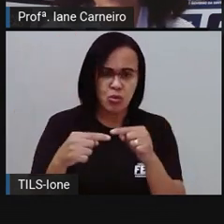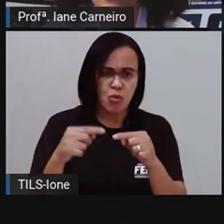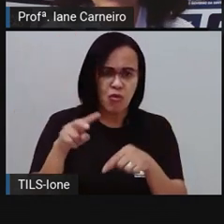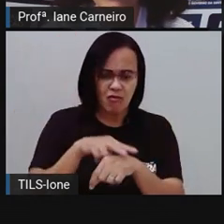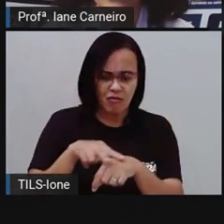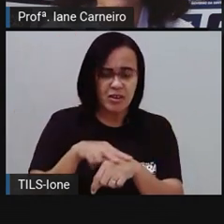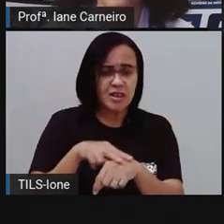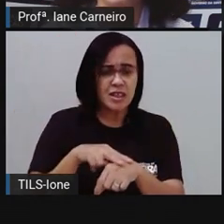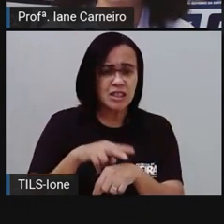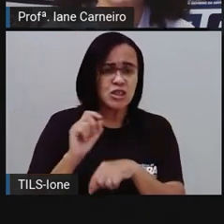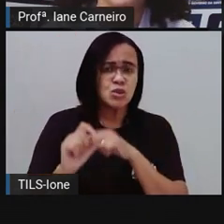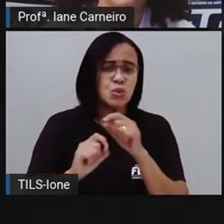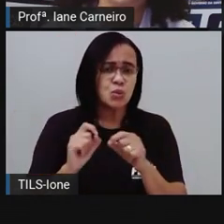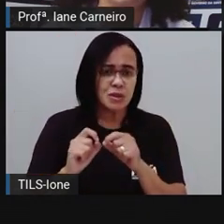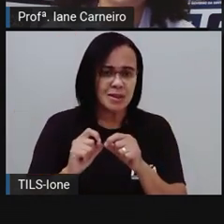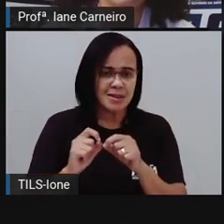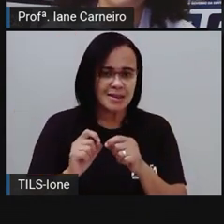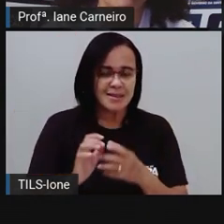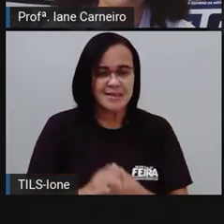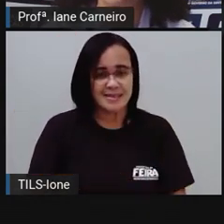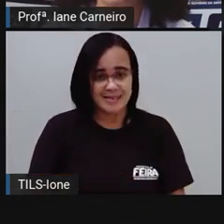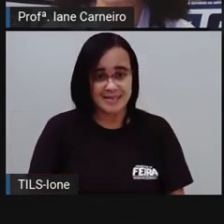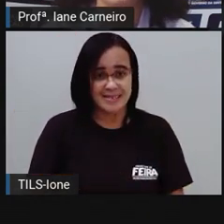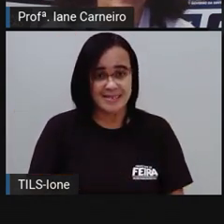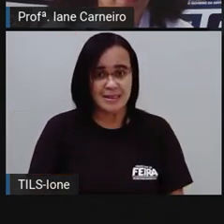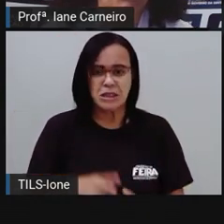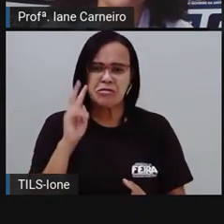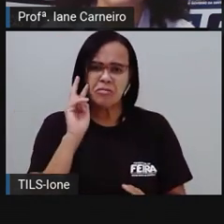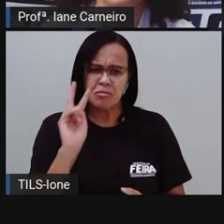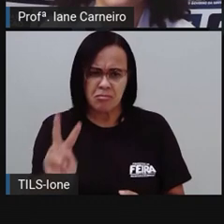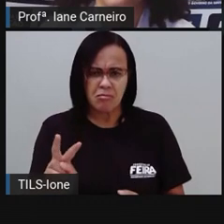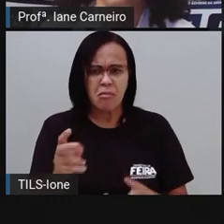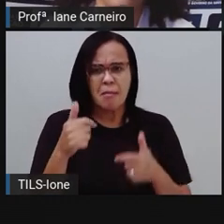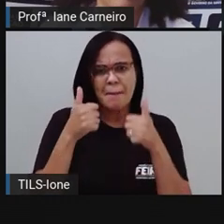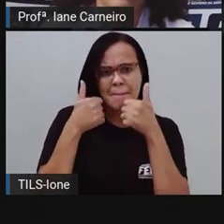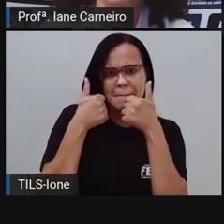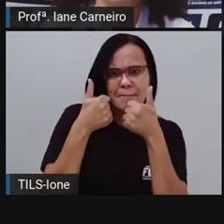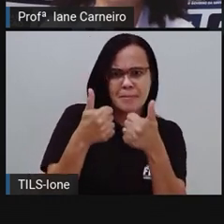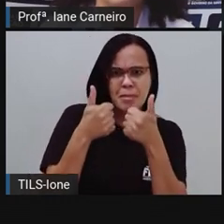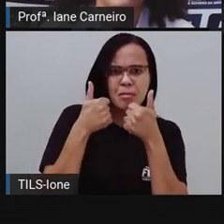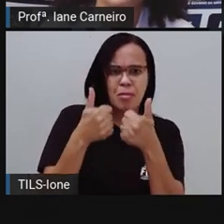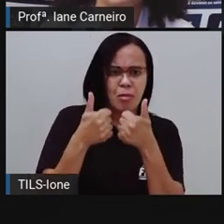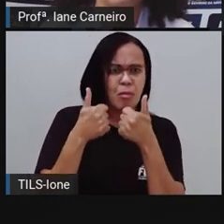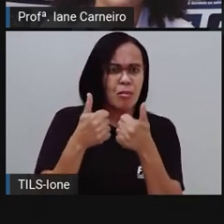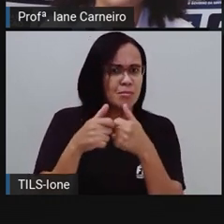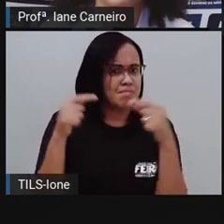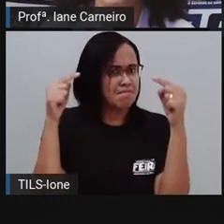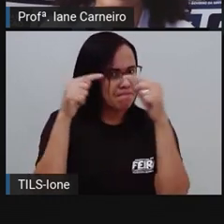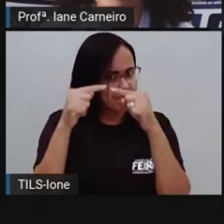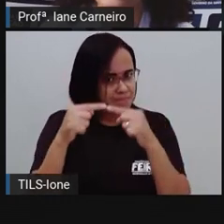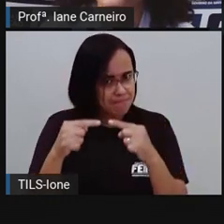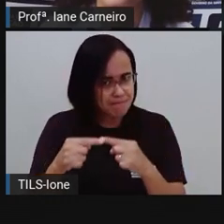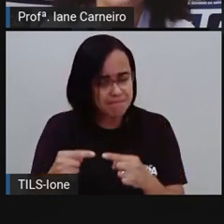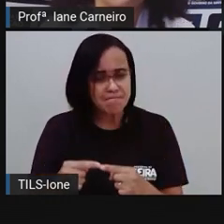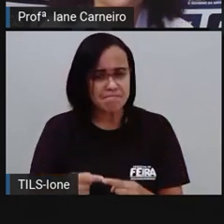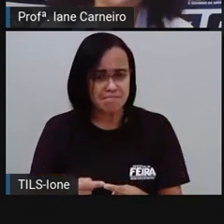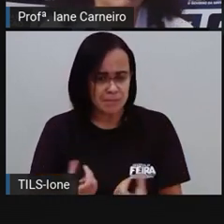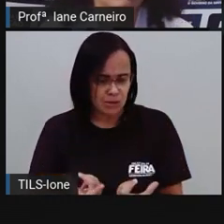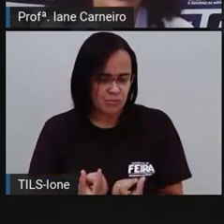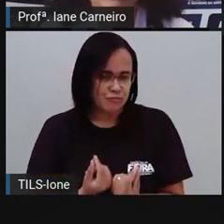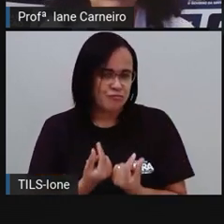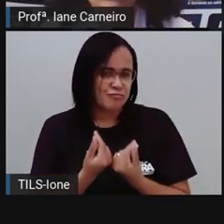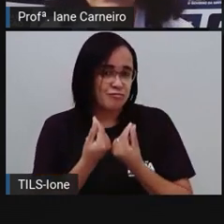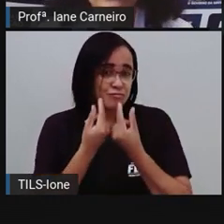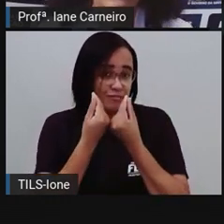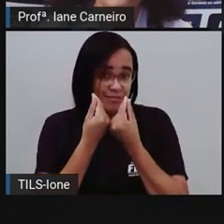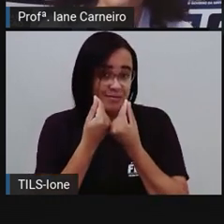no México, né? O verde é visto como algo bom, né? Algo que representa, né? Essa riqueza. Mas